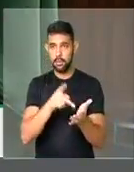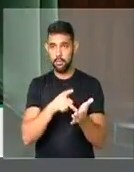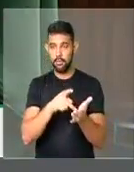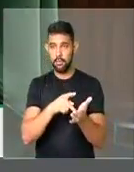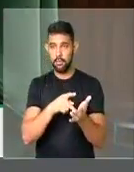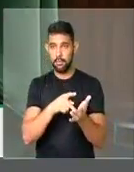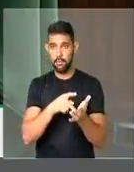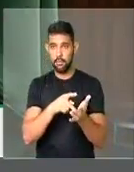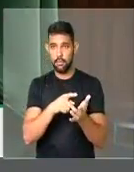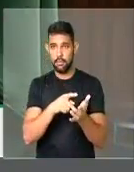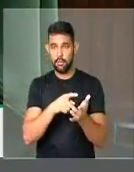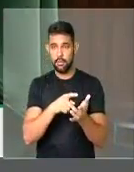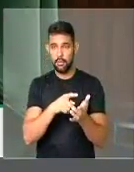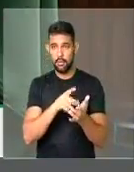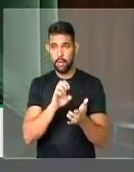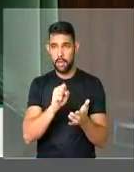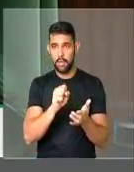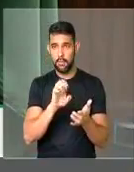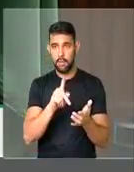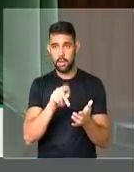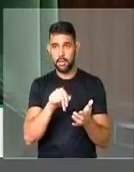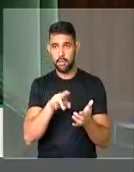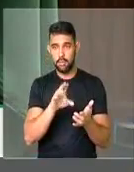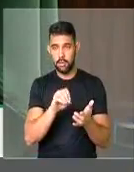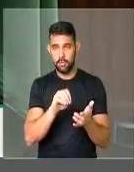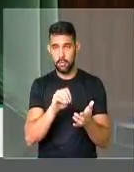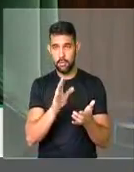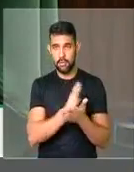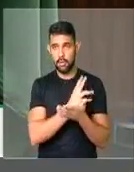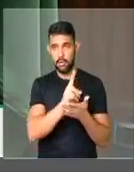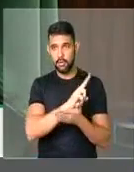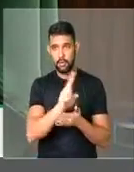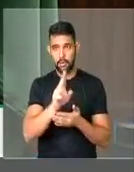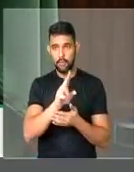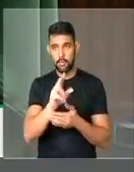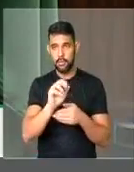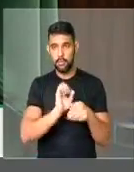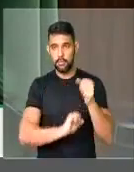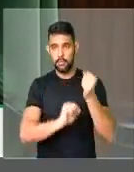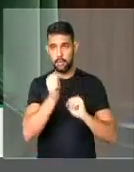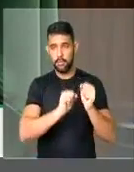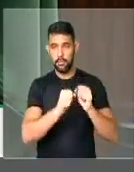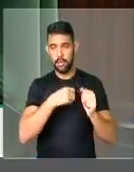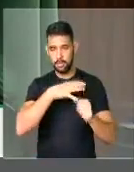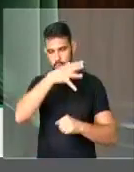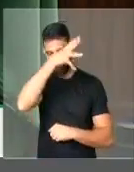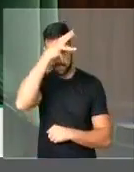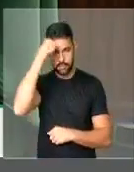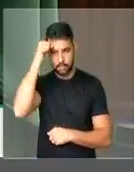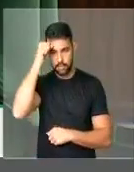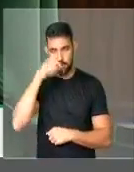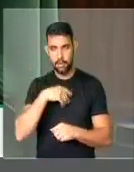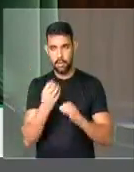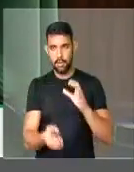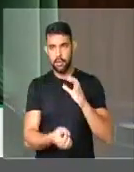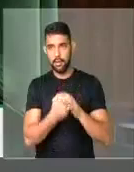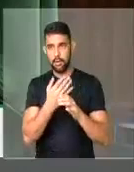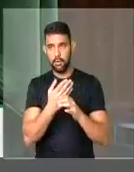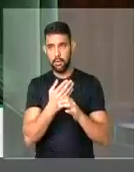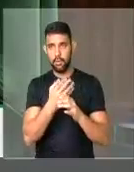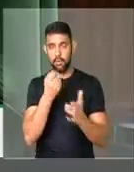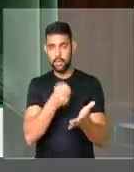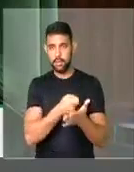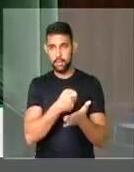um empreendimento que, em nome do desenvolvimento da Amazônia, gerou,